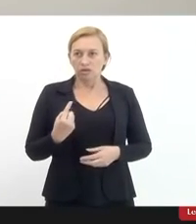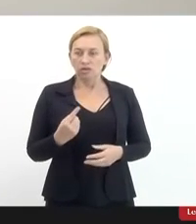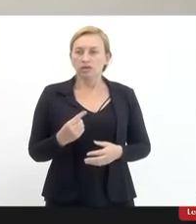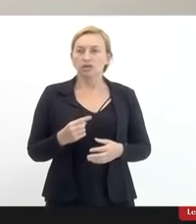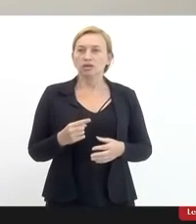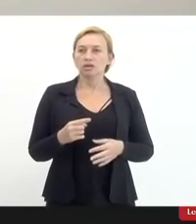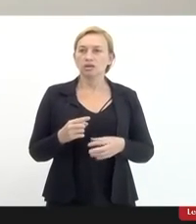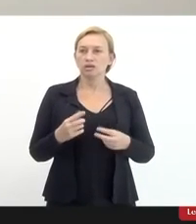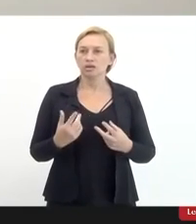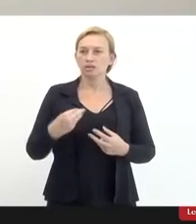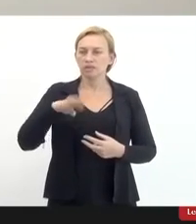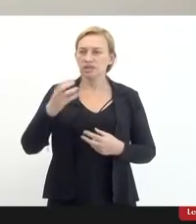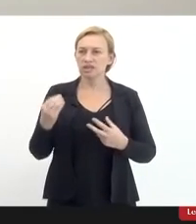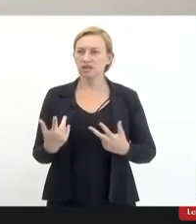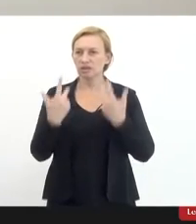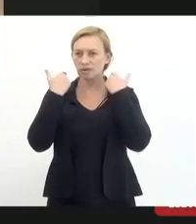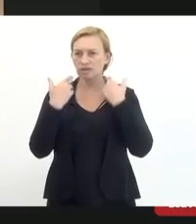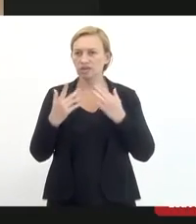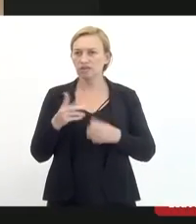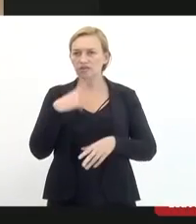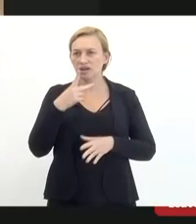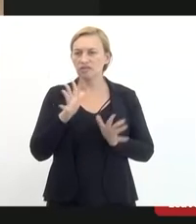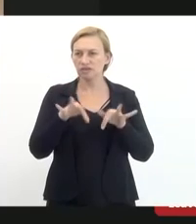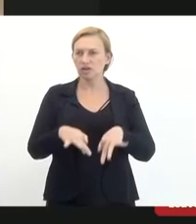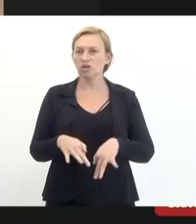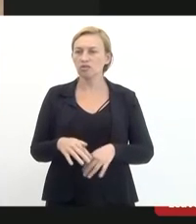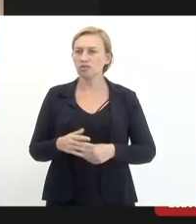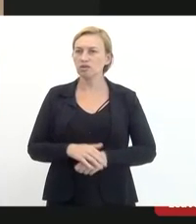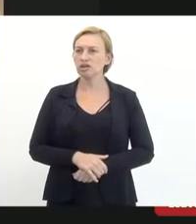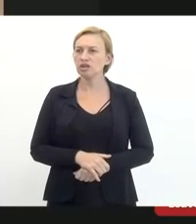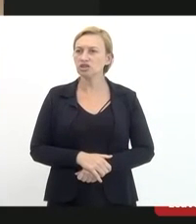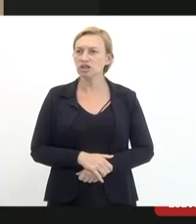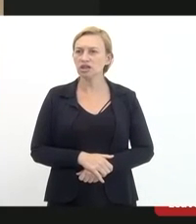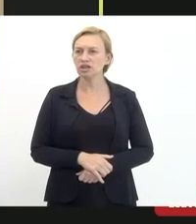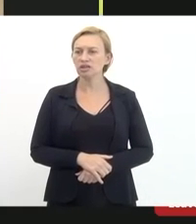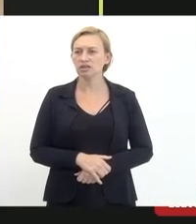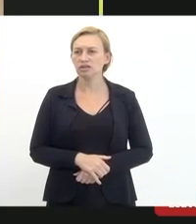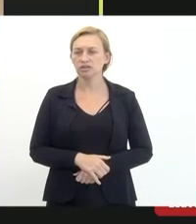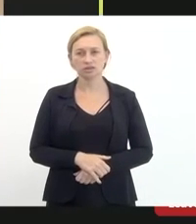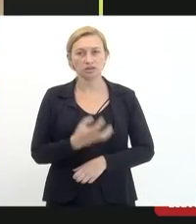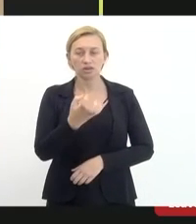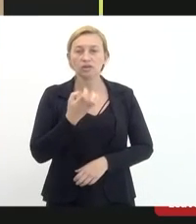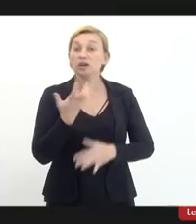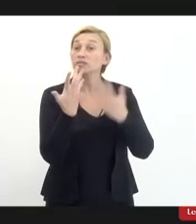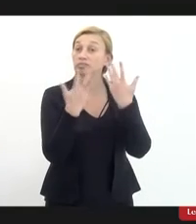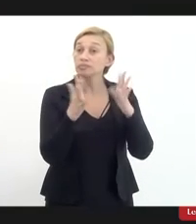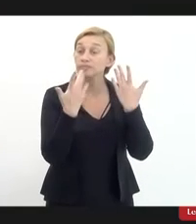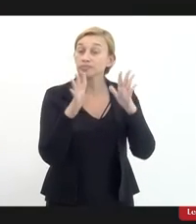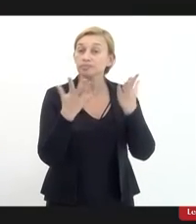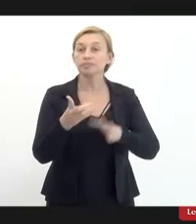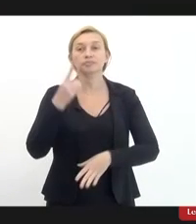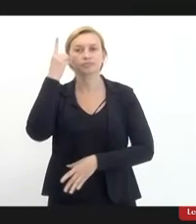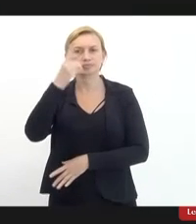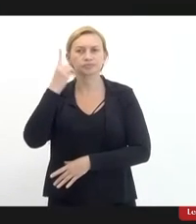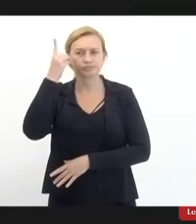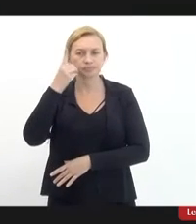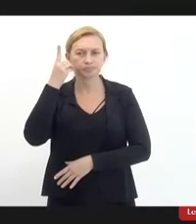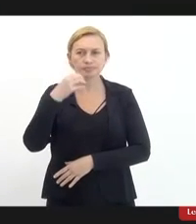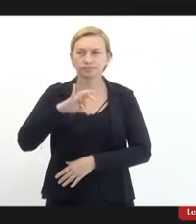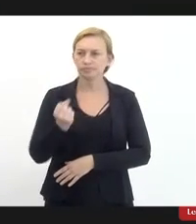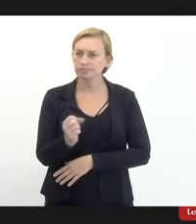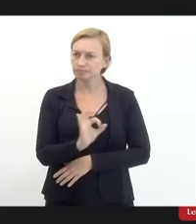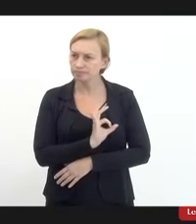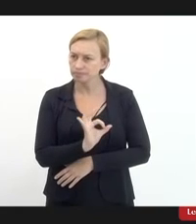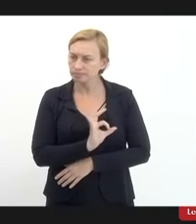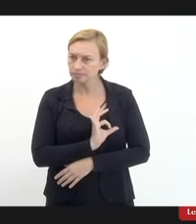Marcelo Cabelereiro para as suas considerações finais por favor bom quero parabenizar a deputada Marta